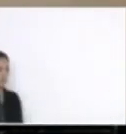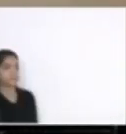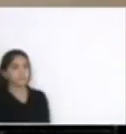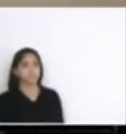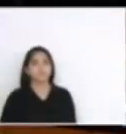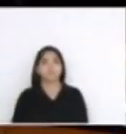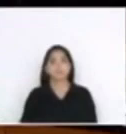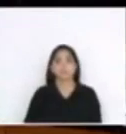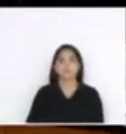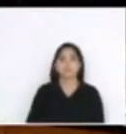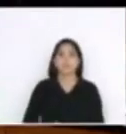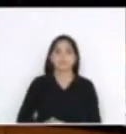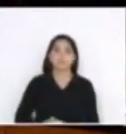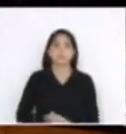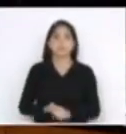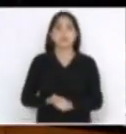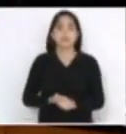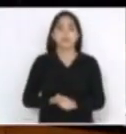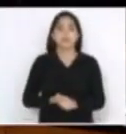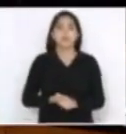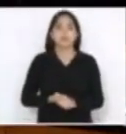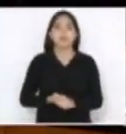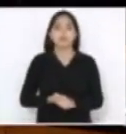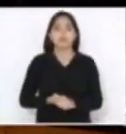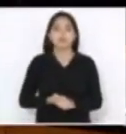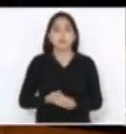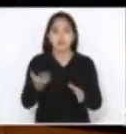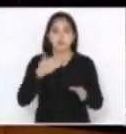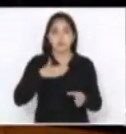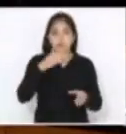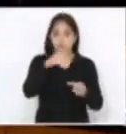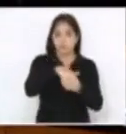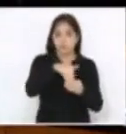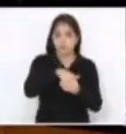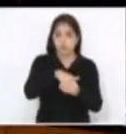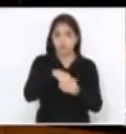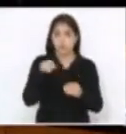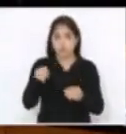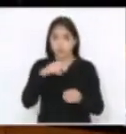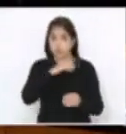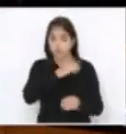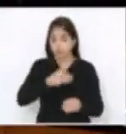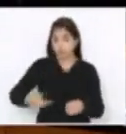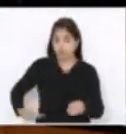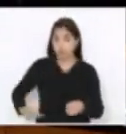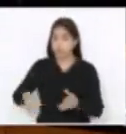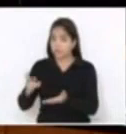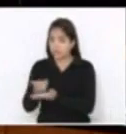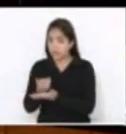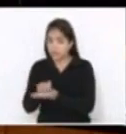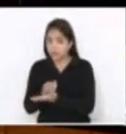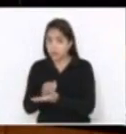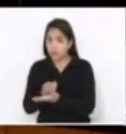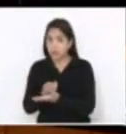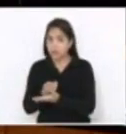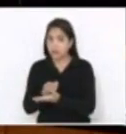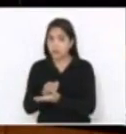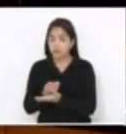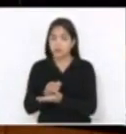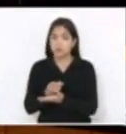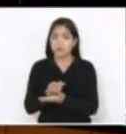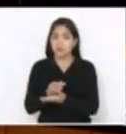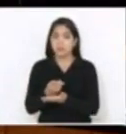Senhor presidente, só para justificar meu voto, o governo errou, agora, ovo frito não dá para